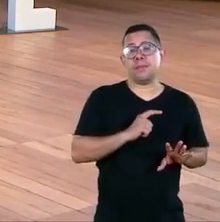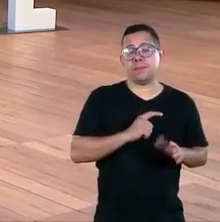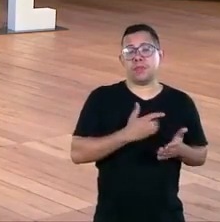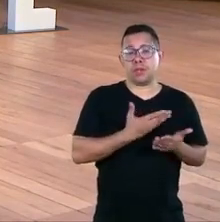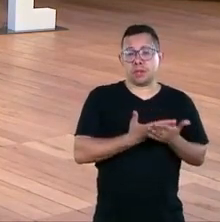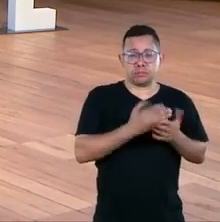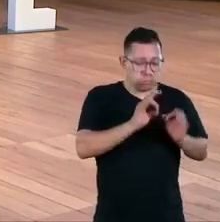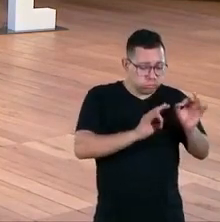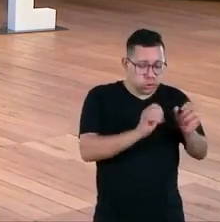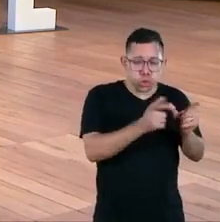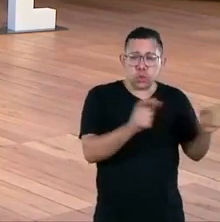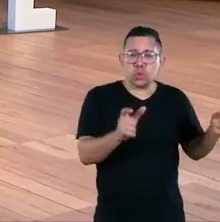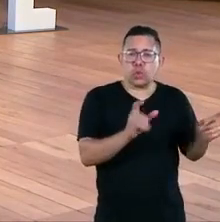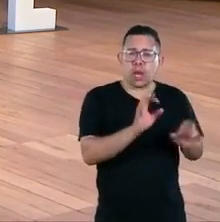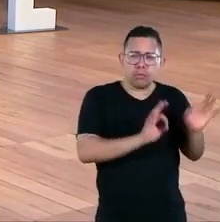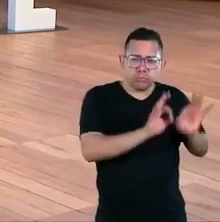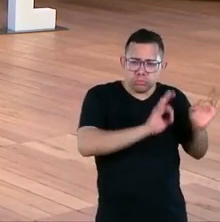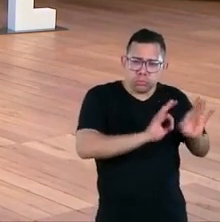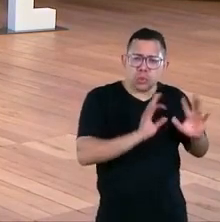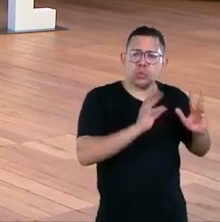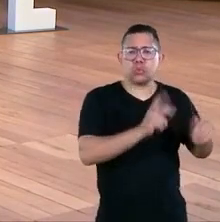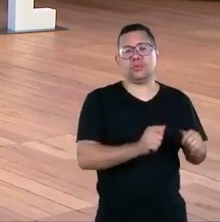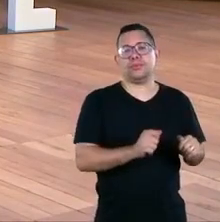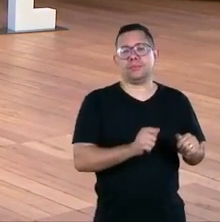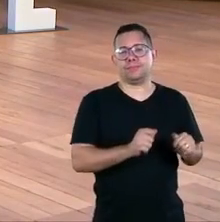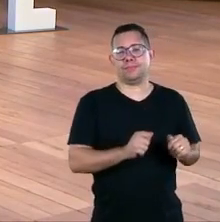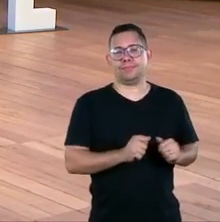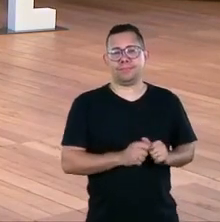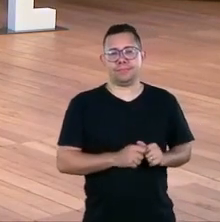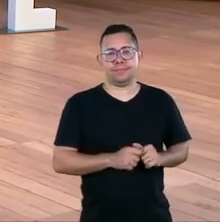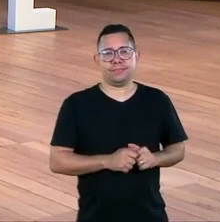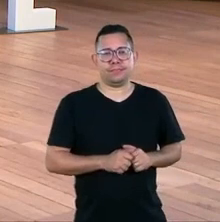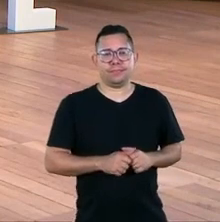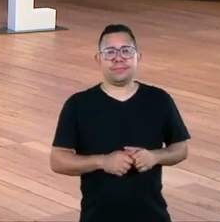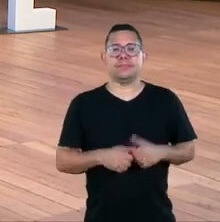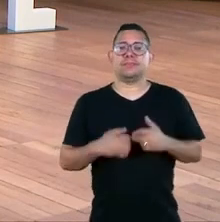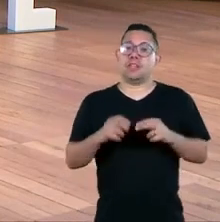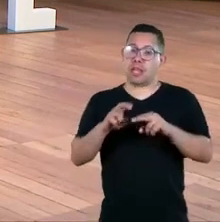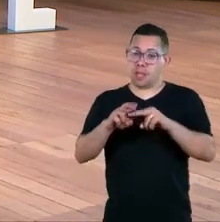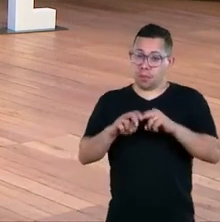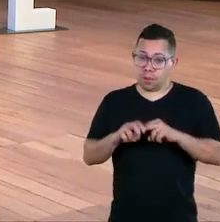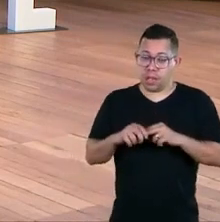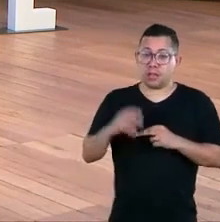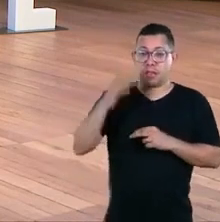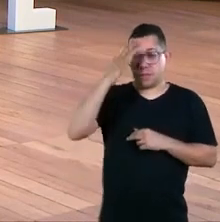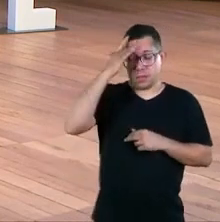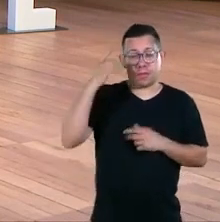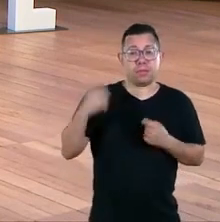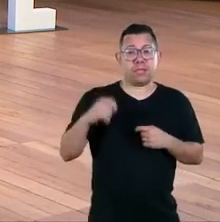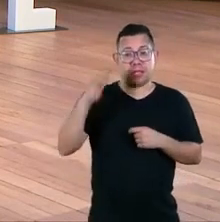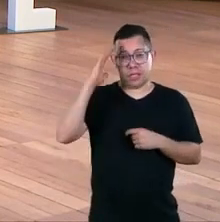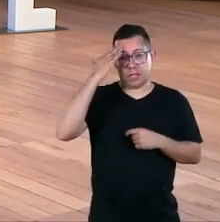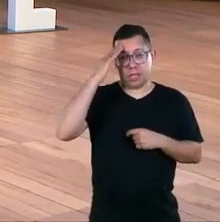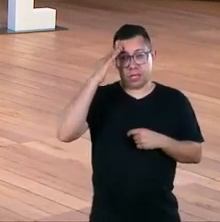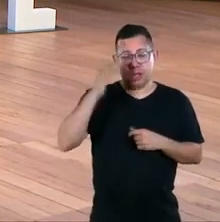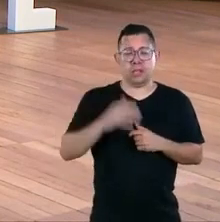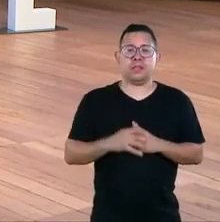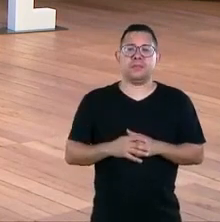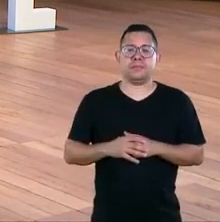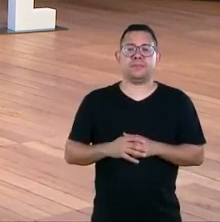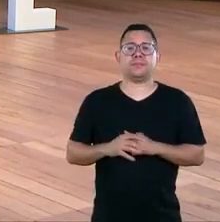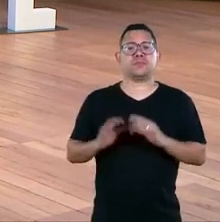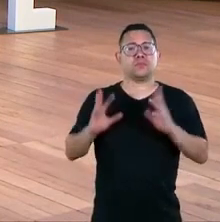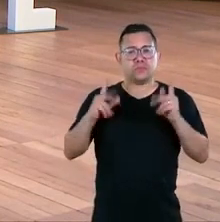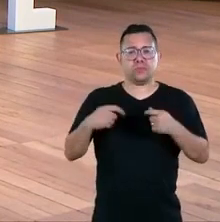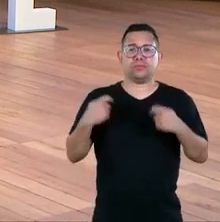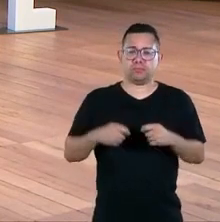que nos ajuda muito mas o terceiro setor não tem isso e é preciso que a sociedade entenda isso o terceiro setor é essencial